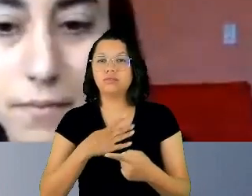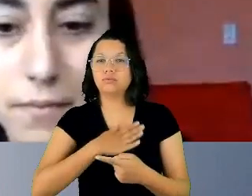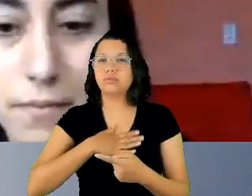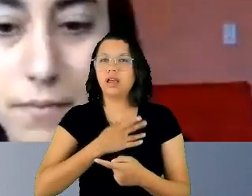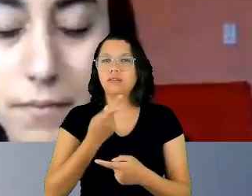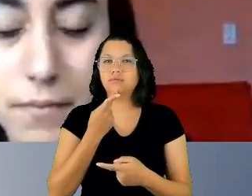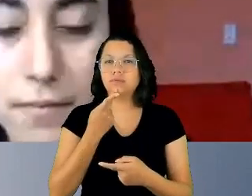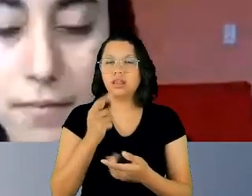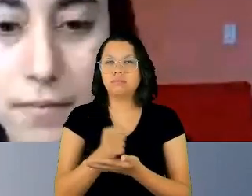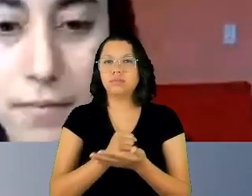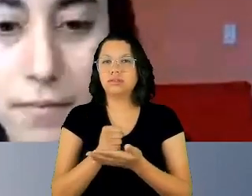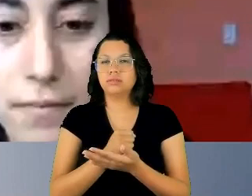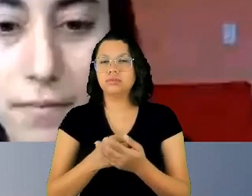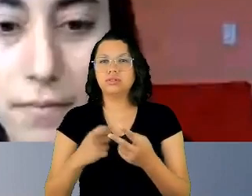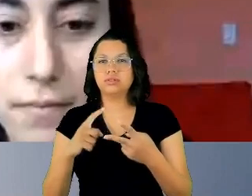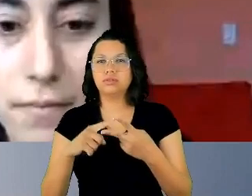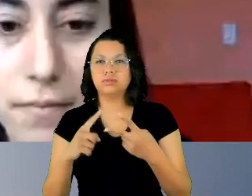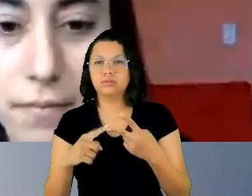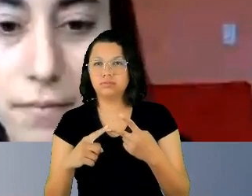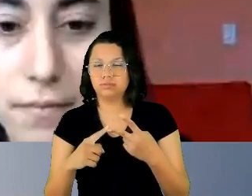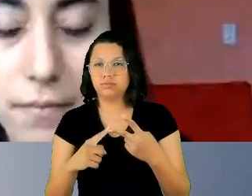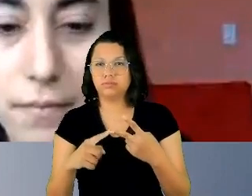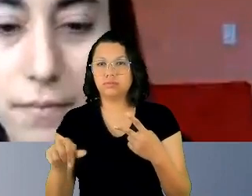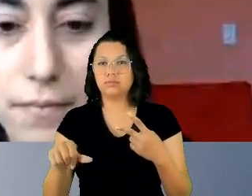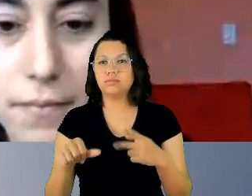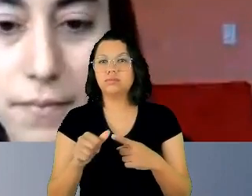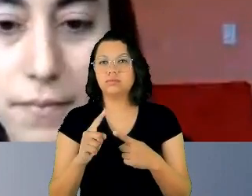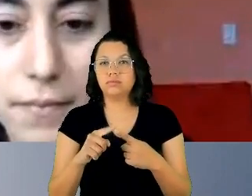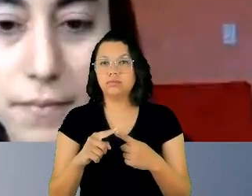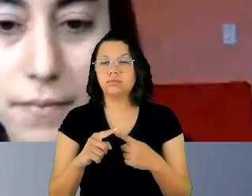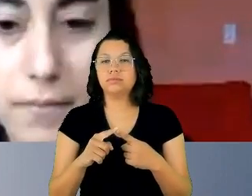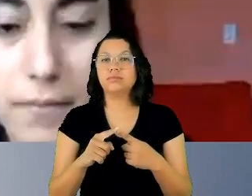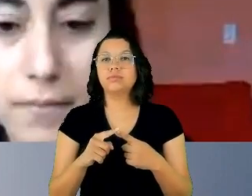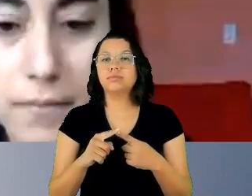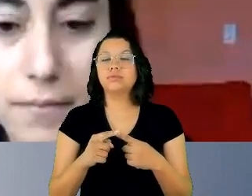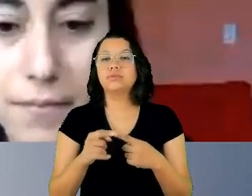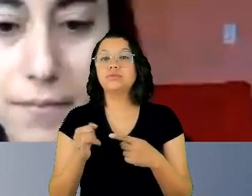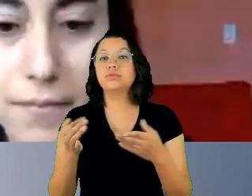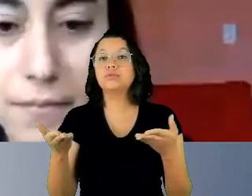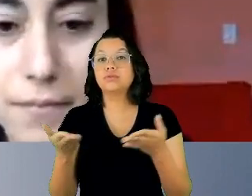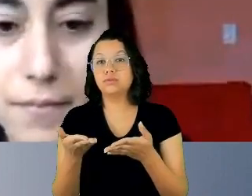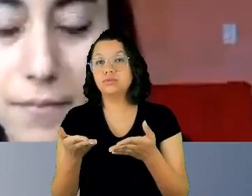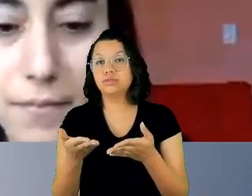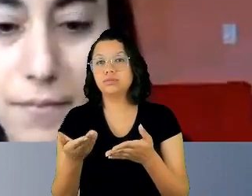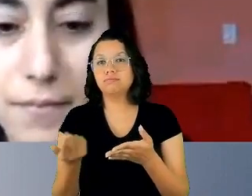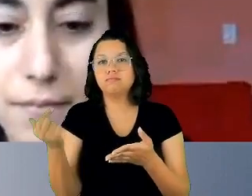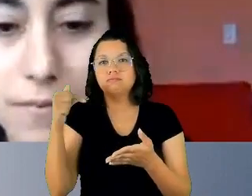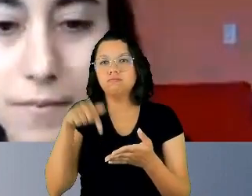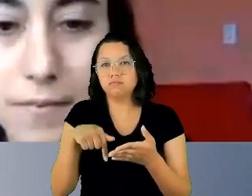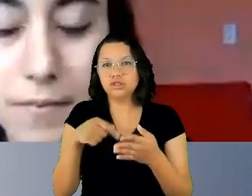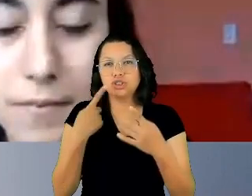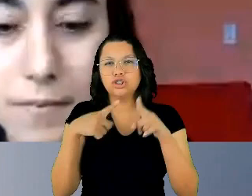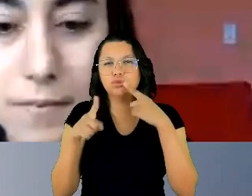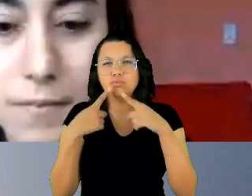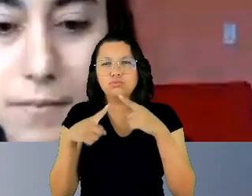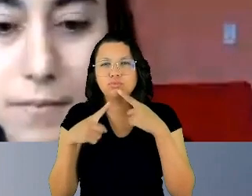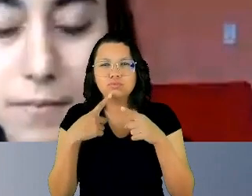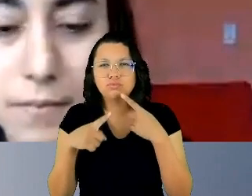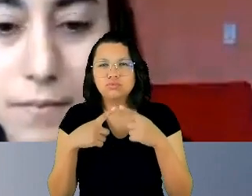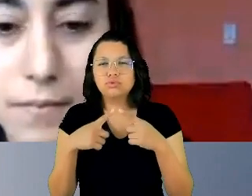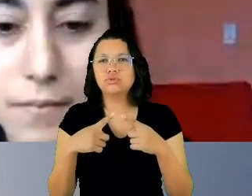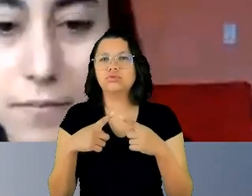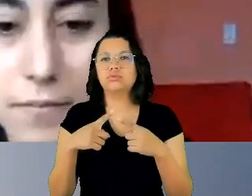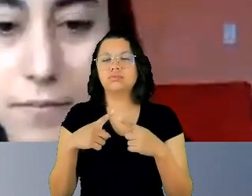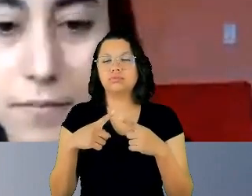basicamente dois pontos. O primeiro é que se hoje estamos aqui discutindo um dos